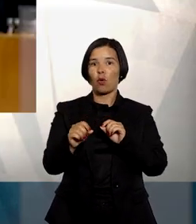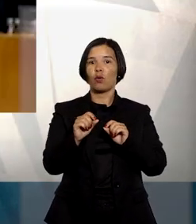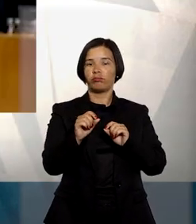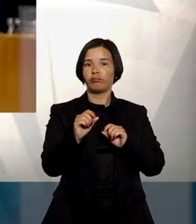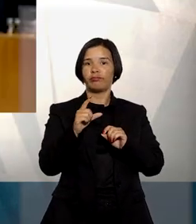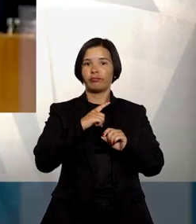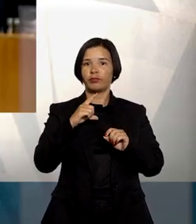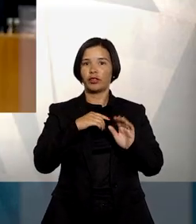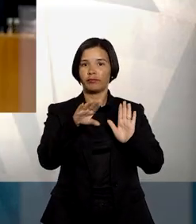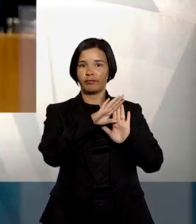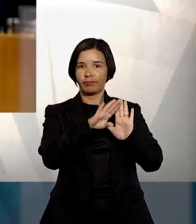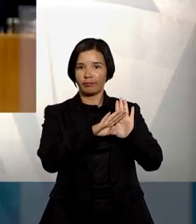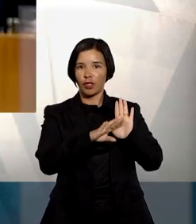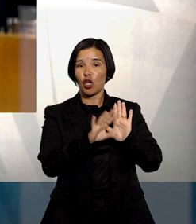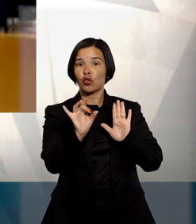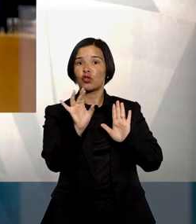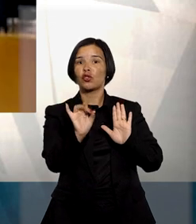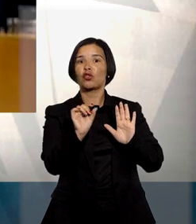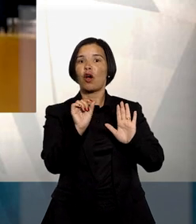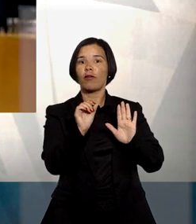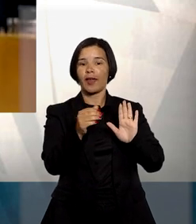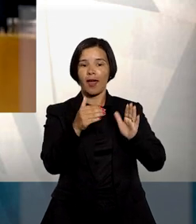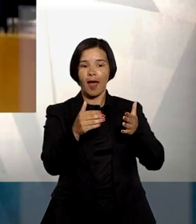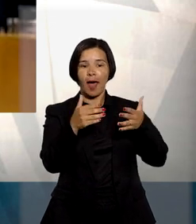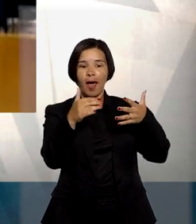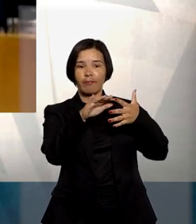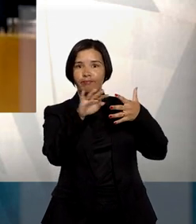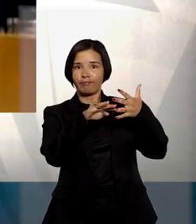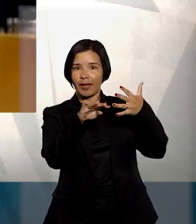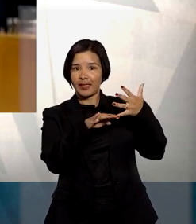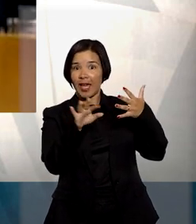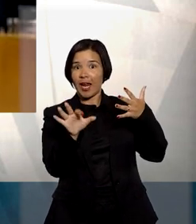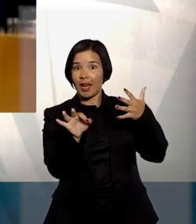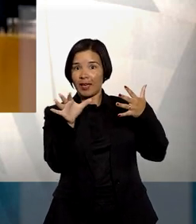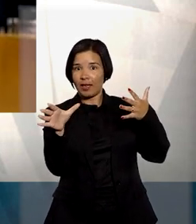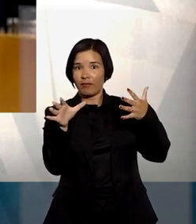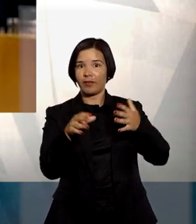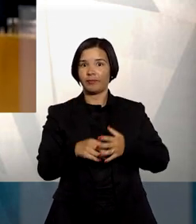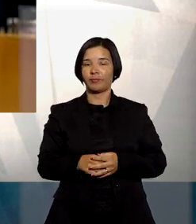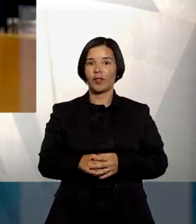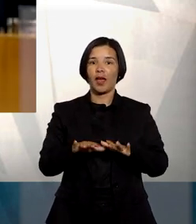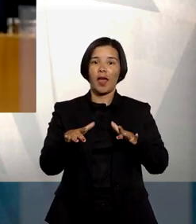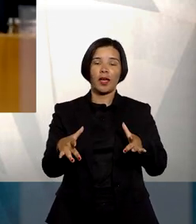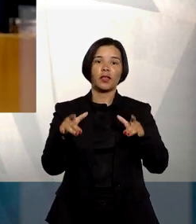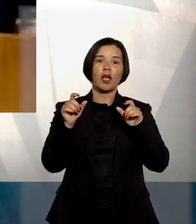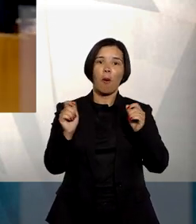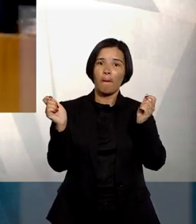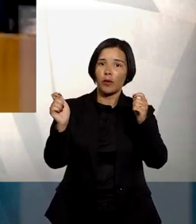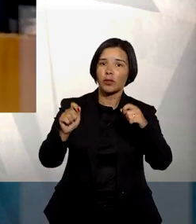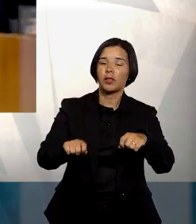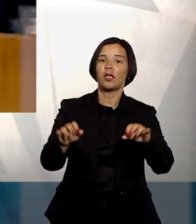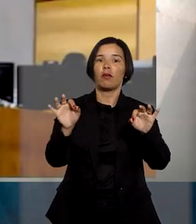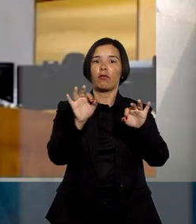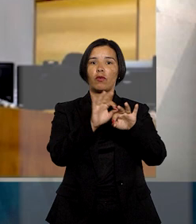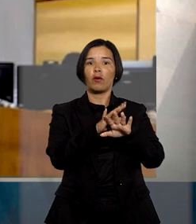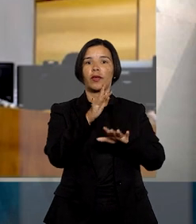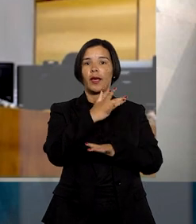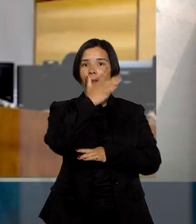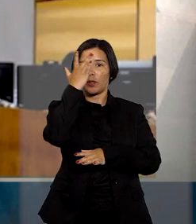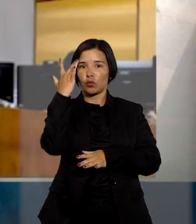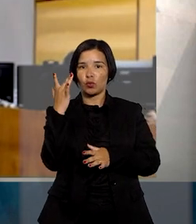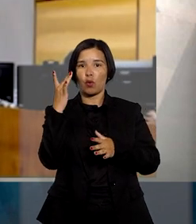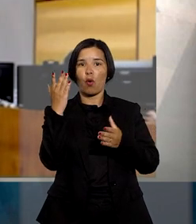o testamento teria disciplinado apenas sobre a parcela disponível. No entanto, segundo ela, é possível concluir que o